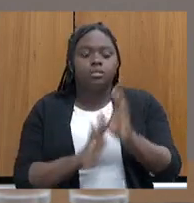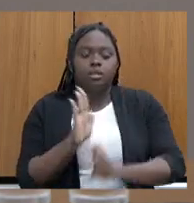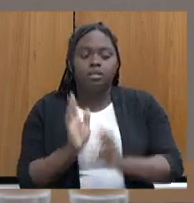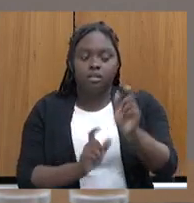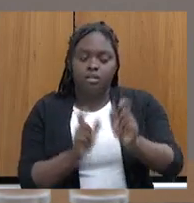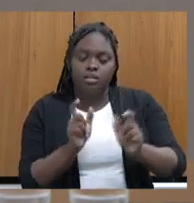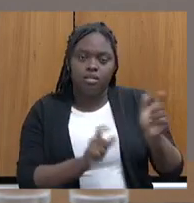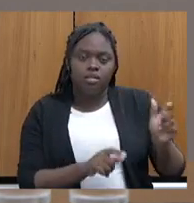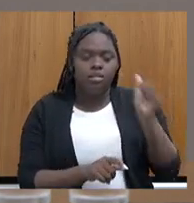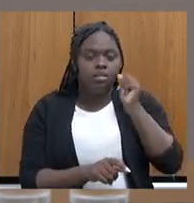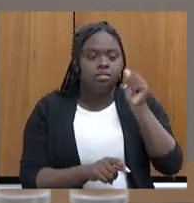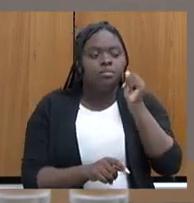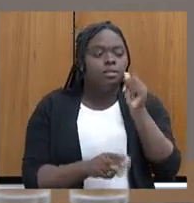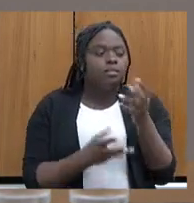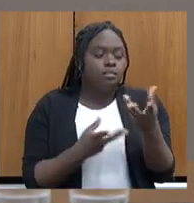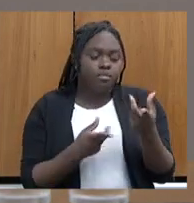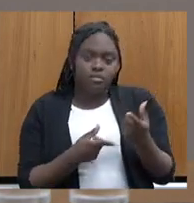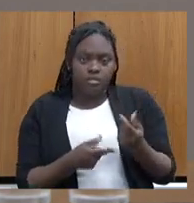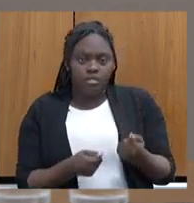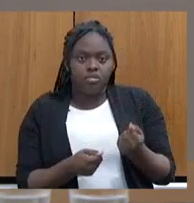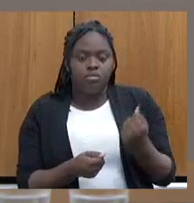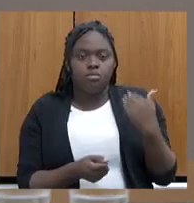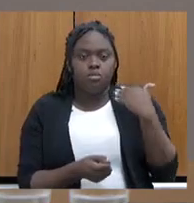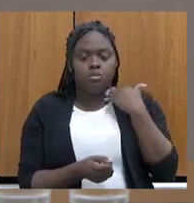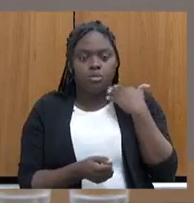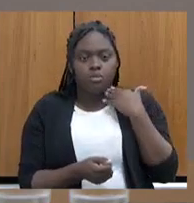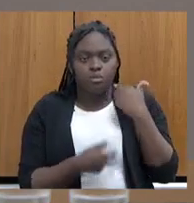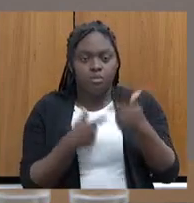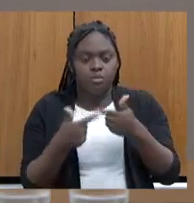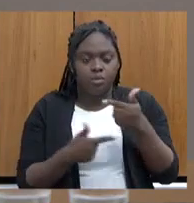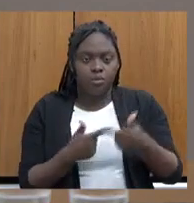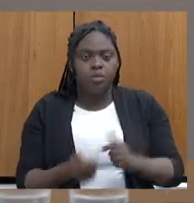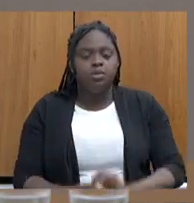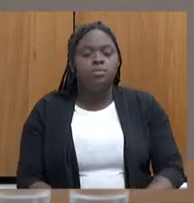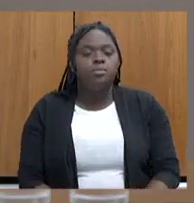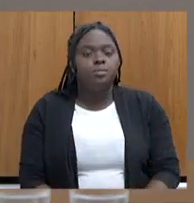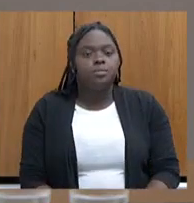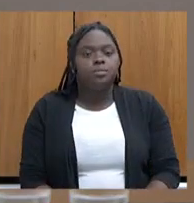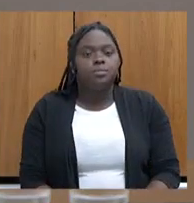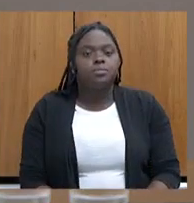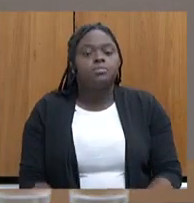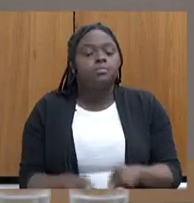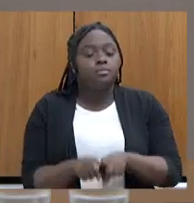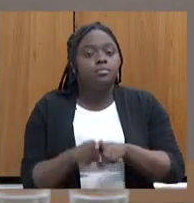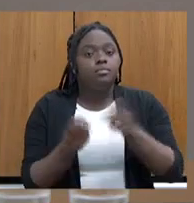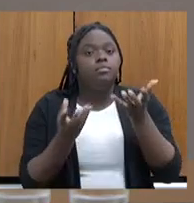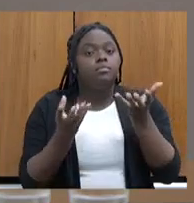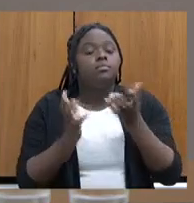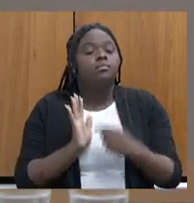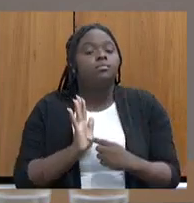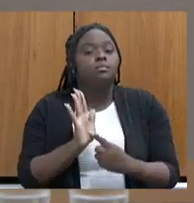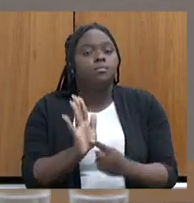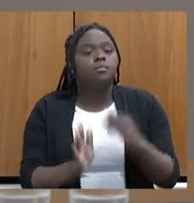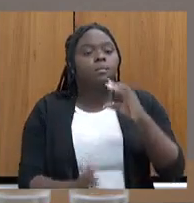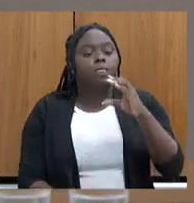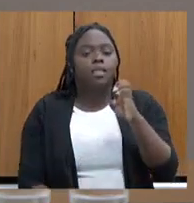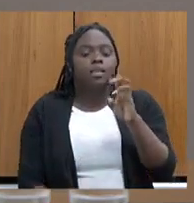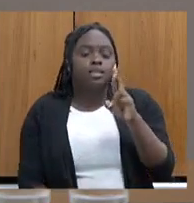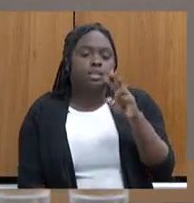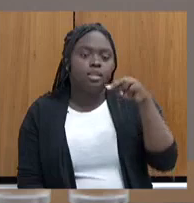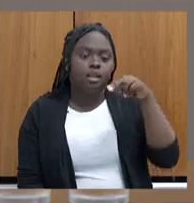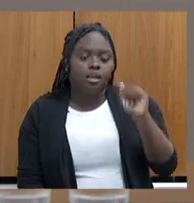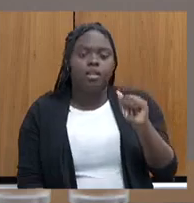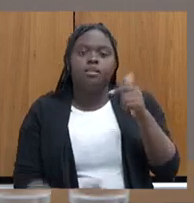pessoas, das mulheres atendidas no banco de empregos. Gostaria também de falar que o CERNA hoje trabalha em regime híbrido,